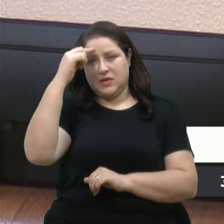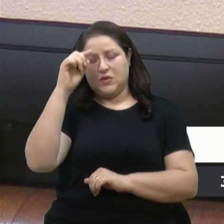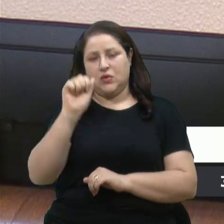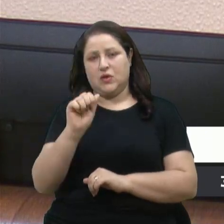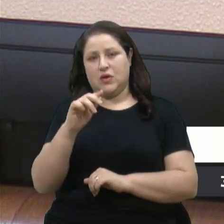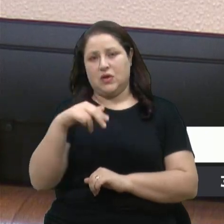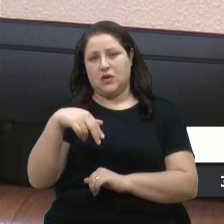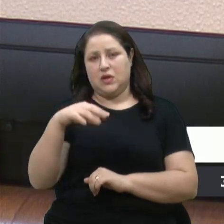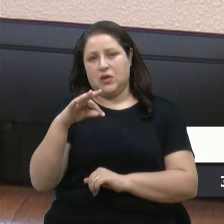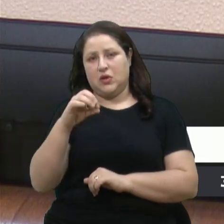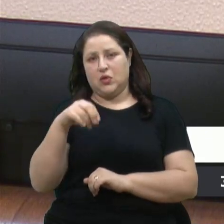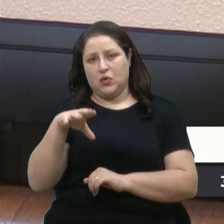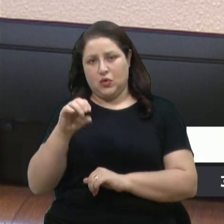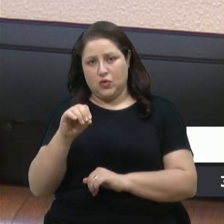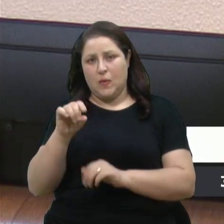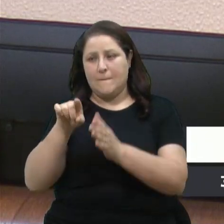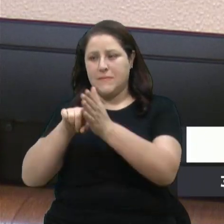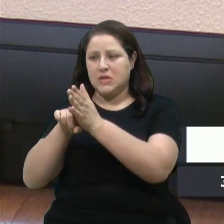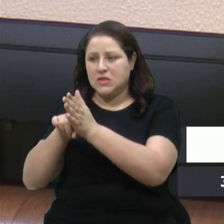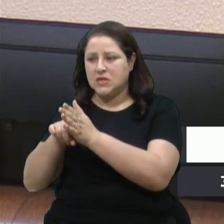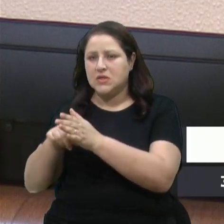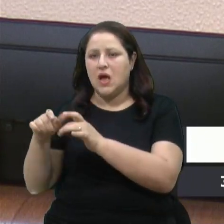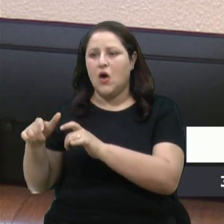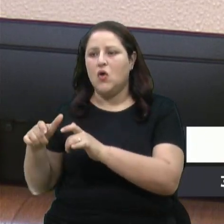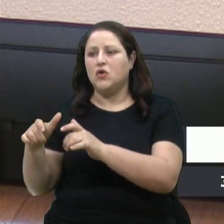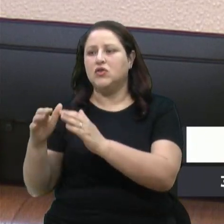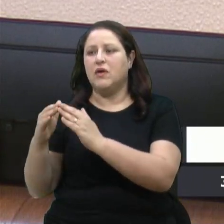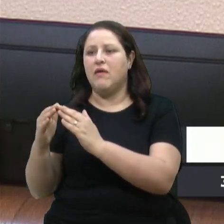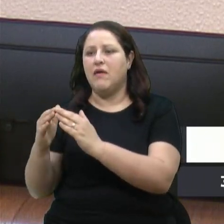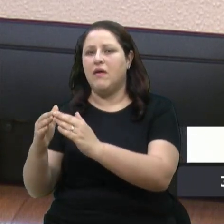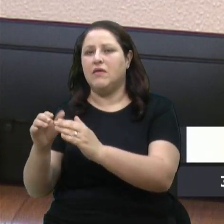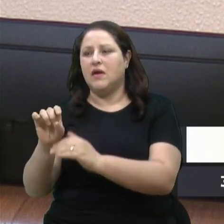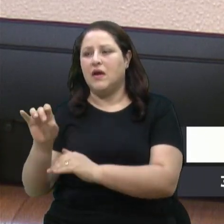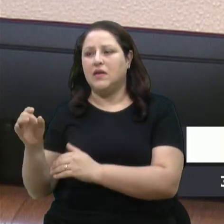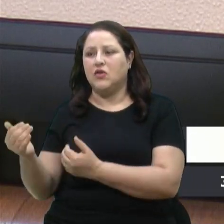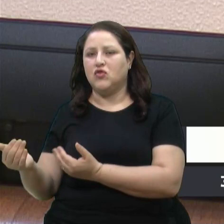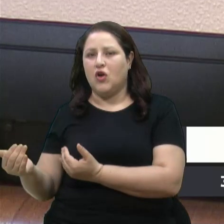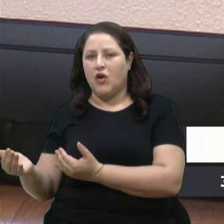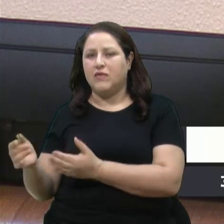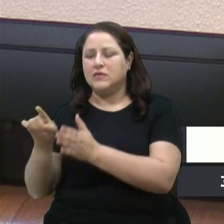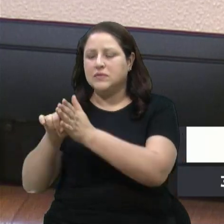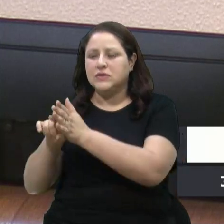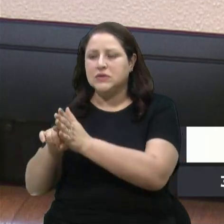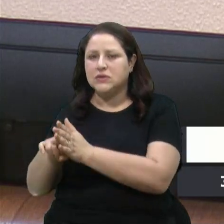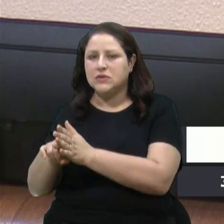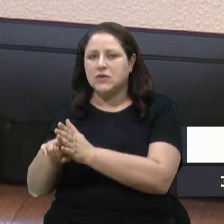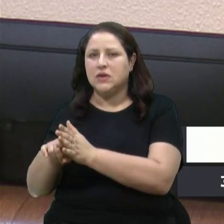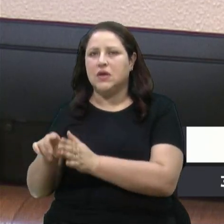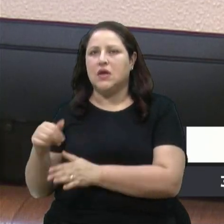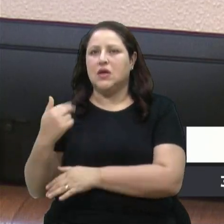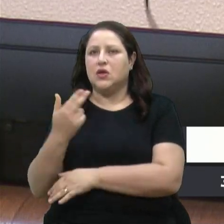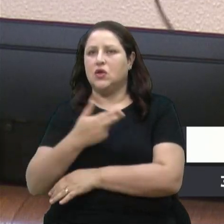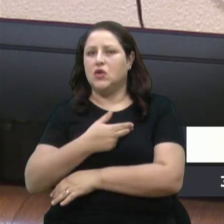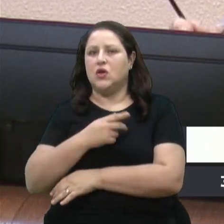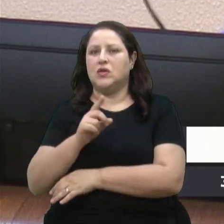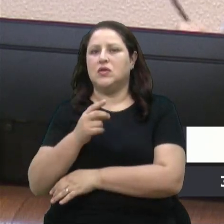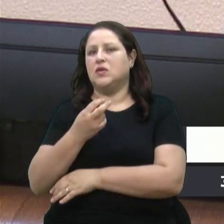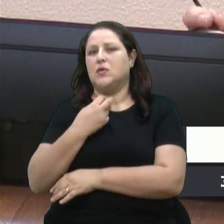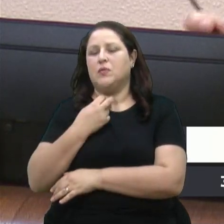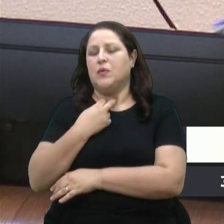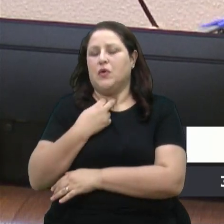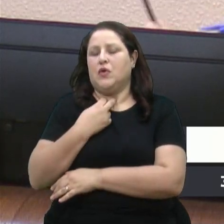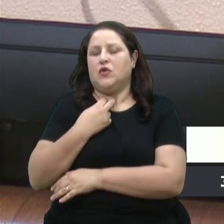façam o mapeamento desses jovens e que nós não podemos